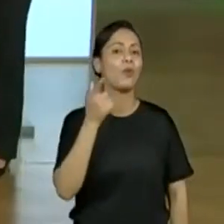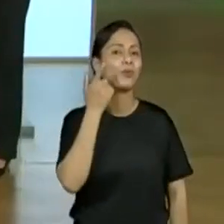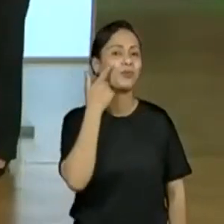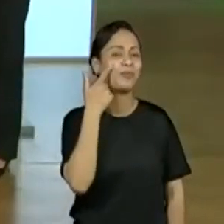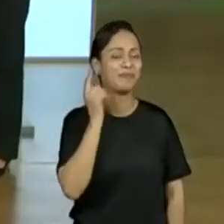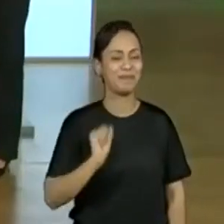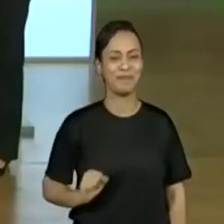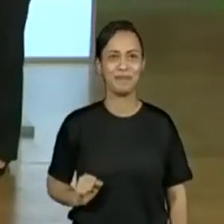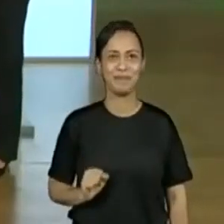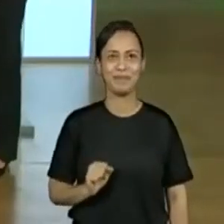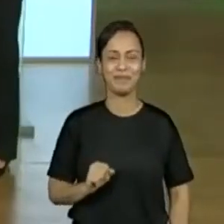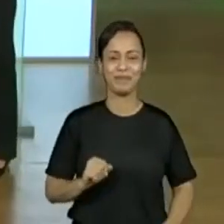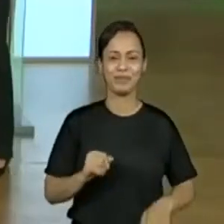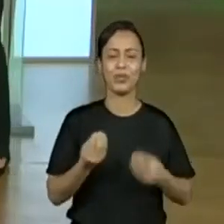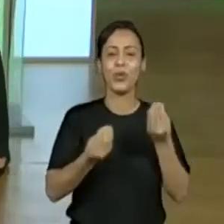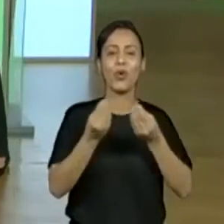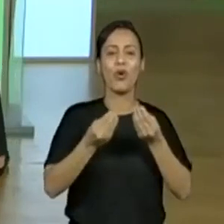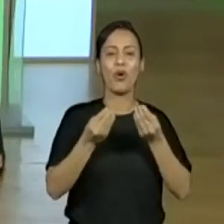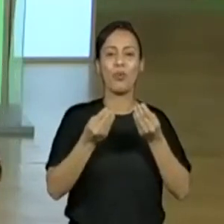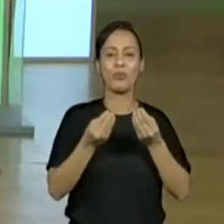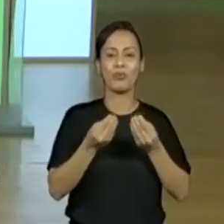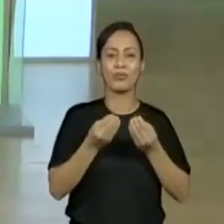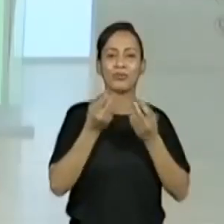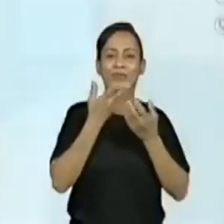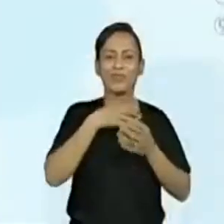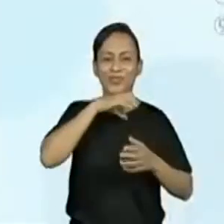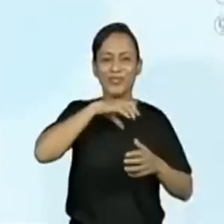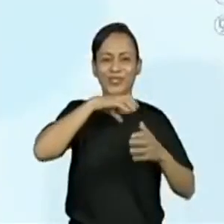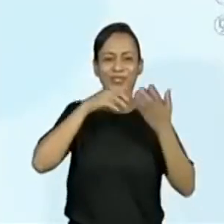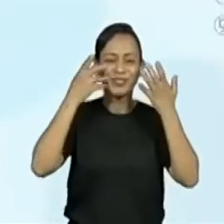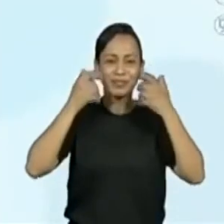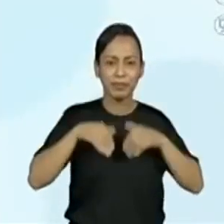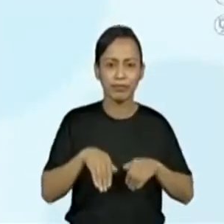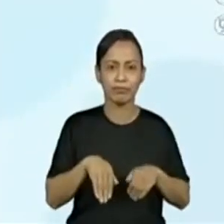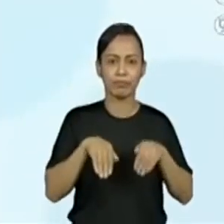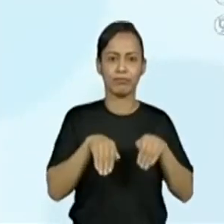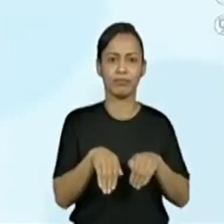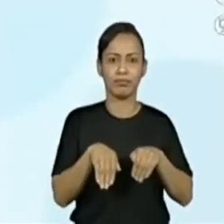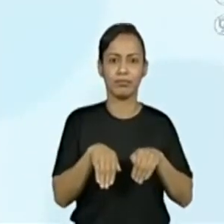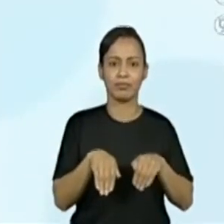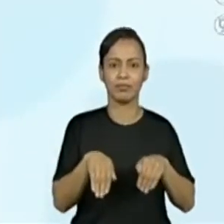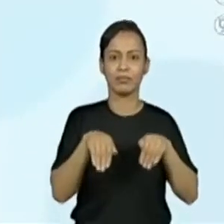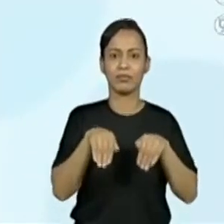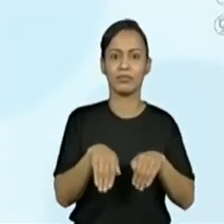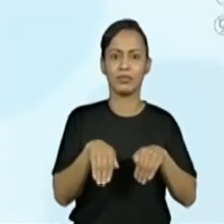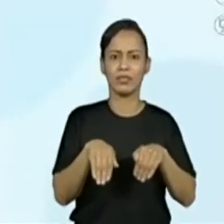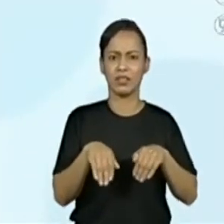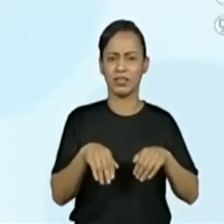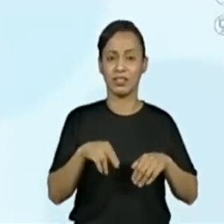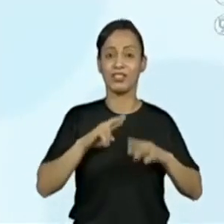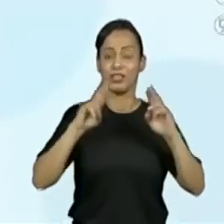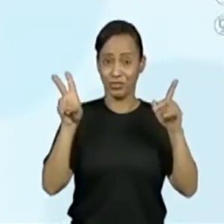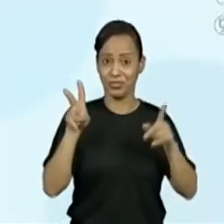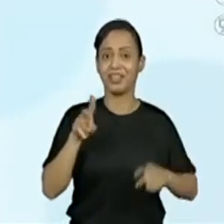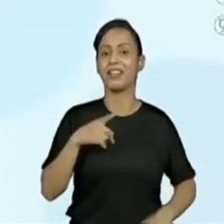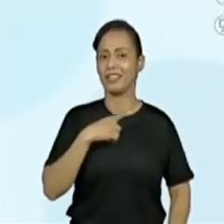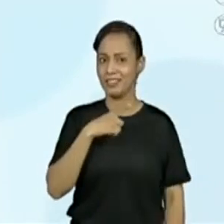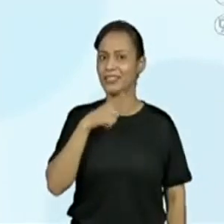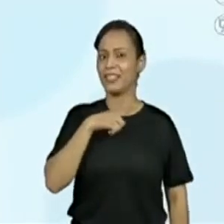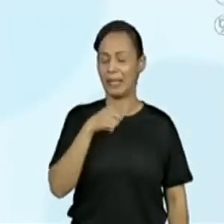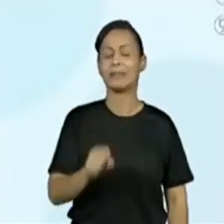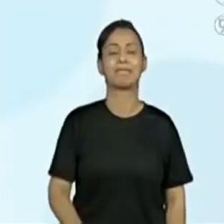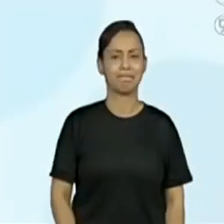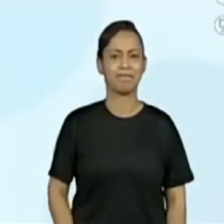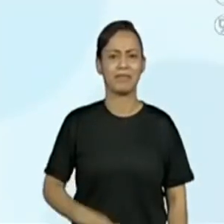qual é a forma de locomoção de um canguru? Será que é diferente aí da forma de locomoção do jabuti? É mais